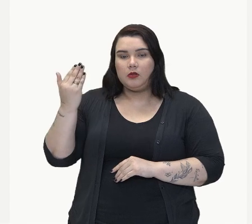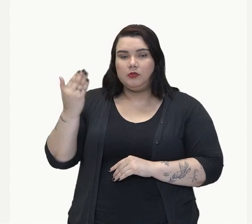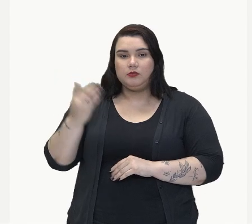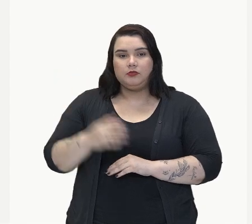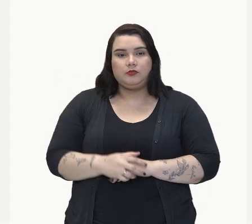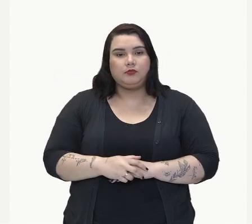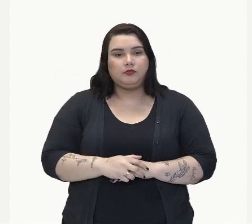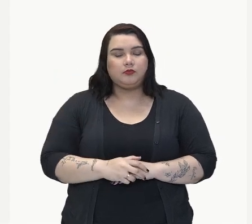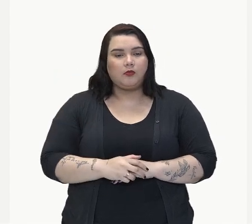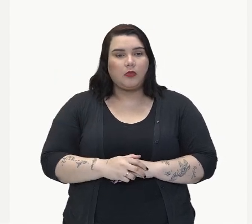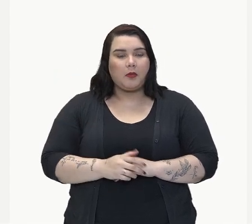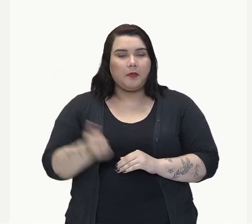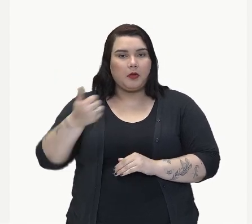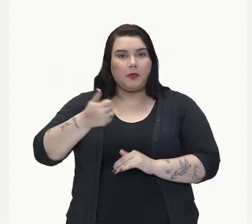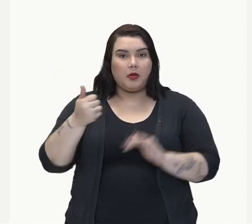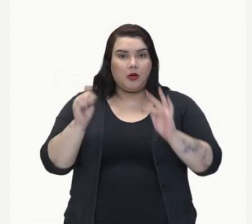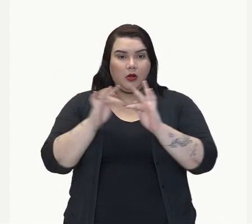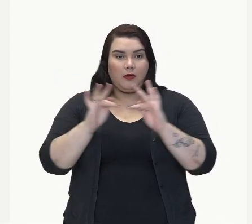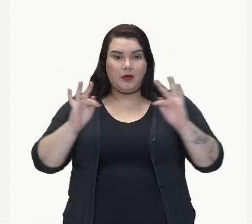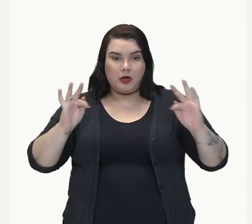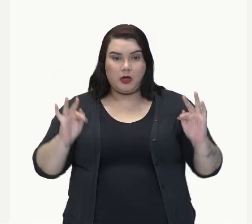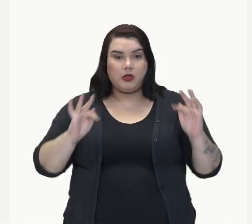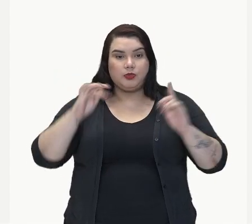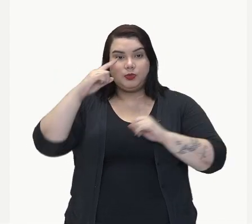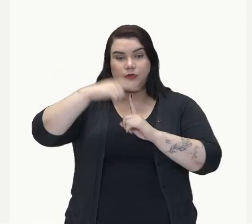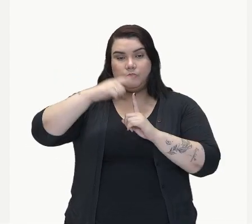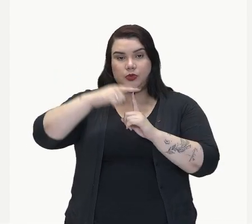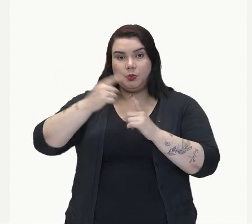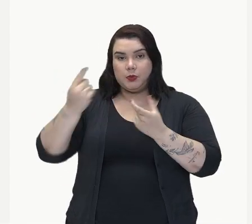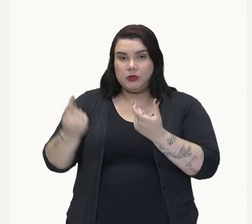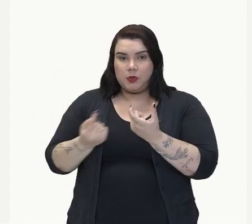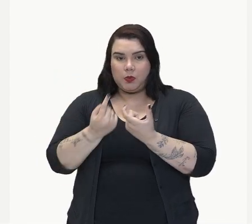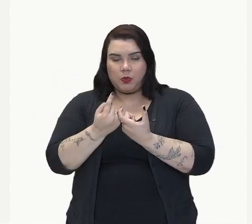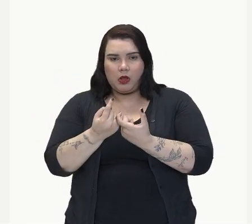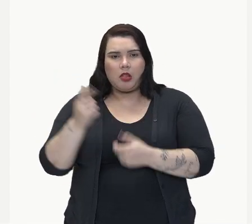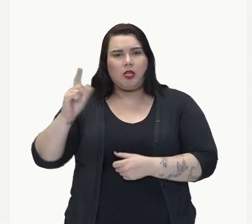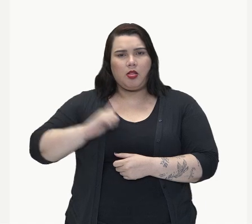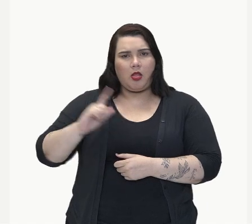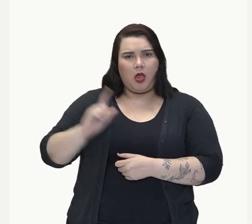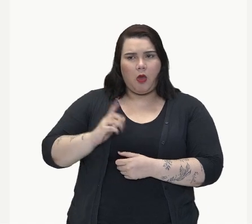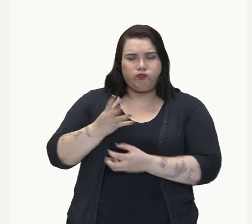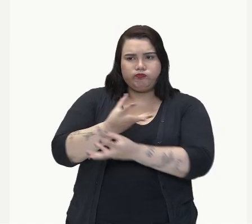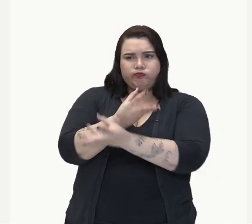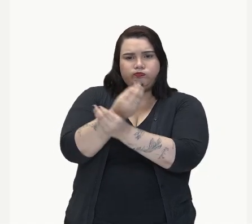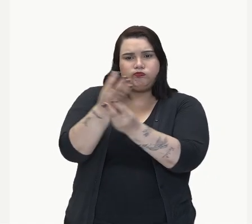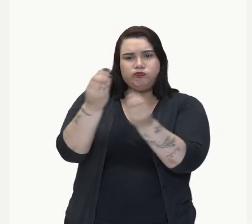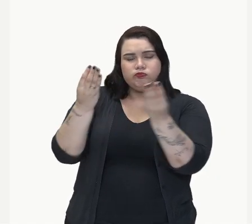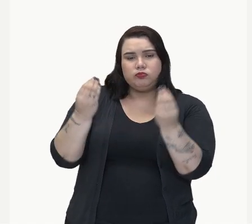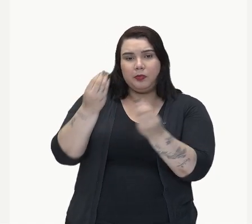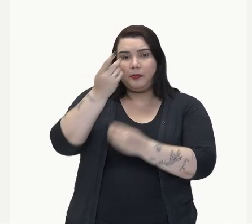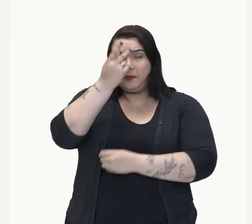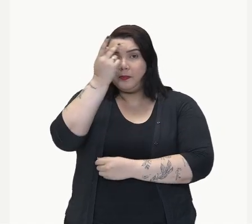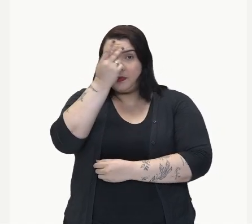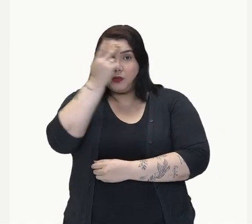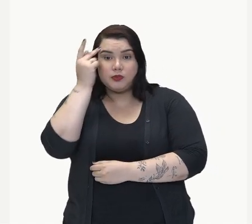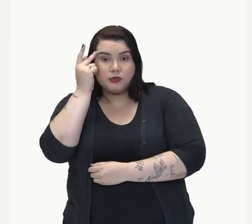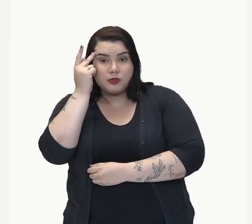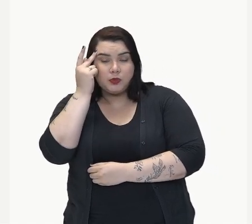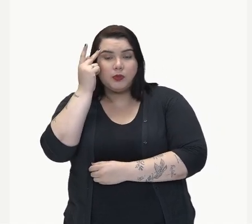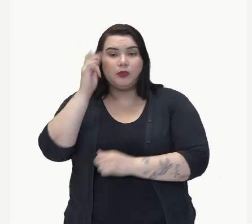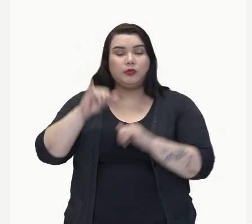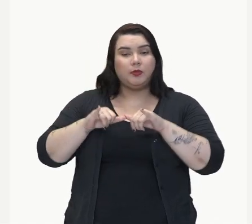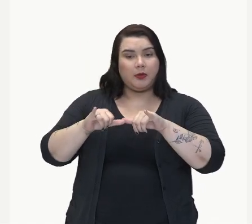bastante gente no supermercado. Bastante gente,